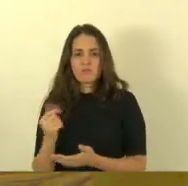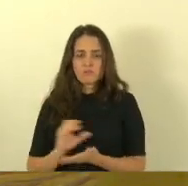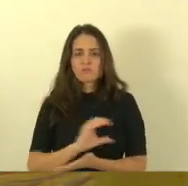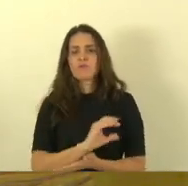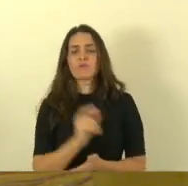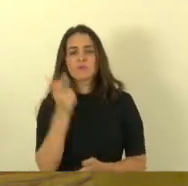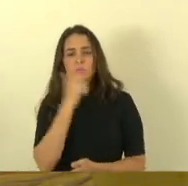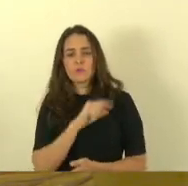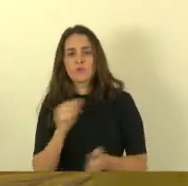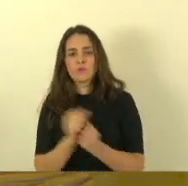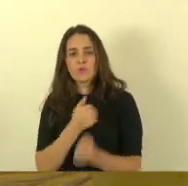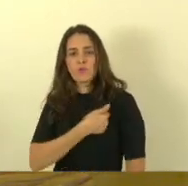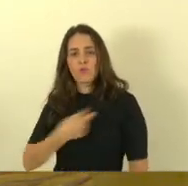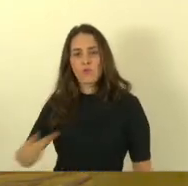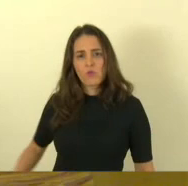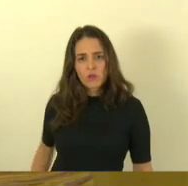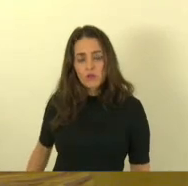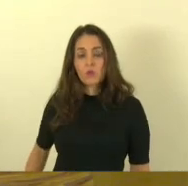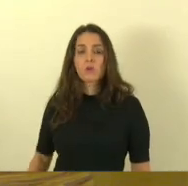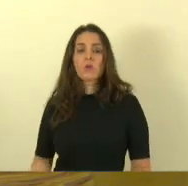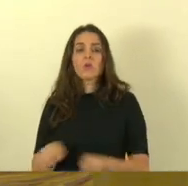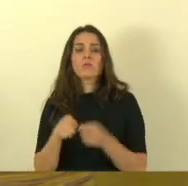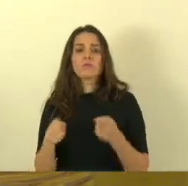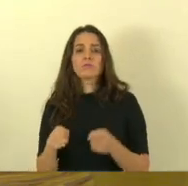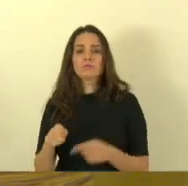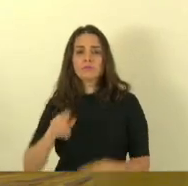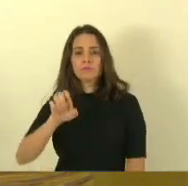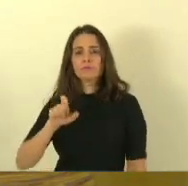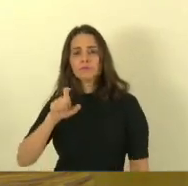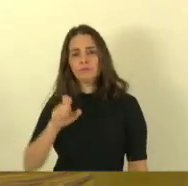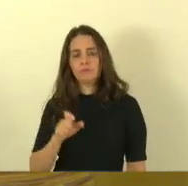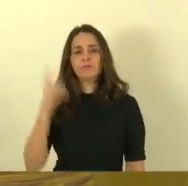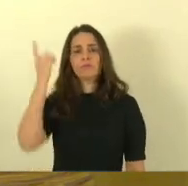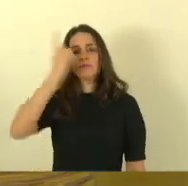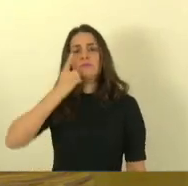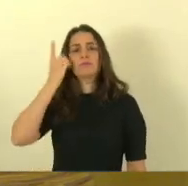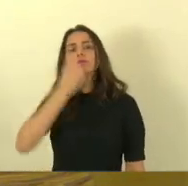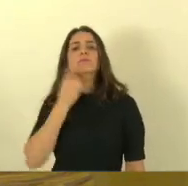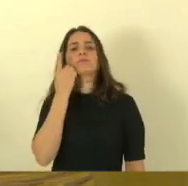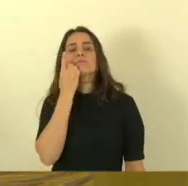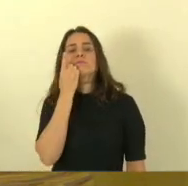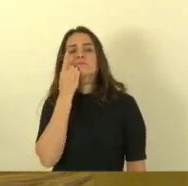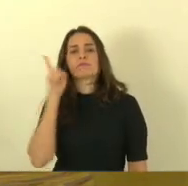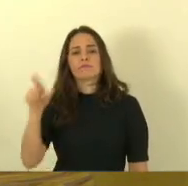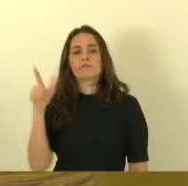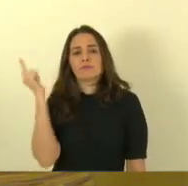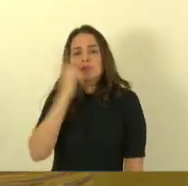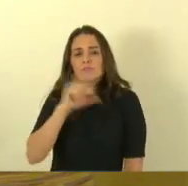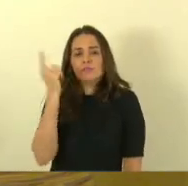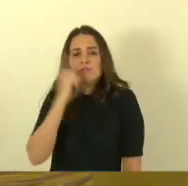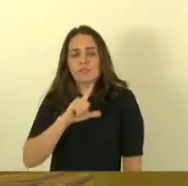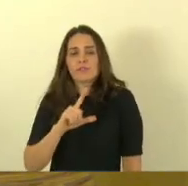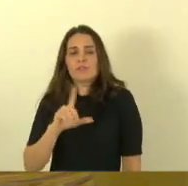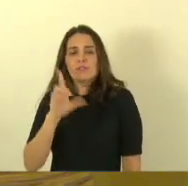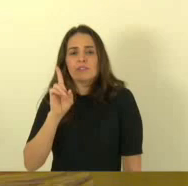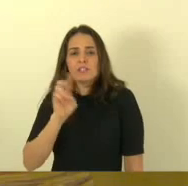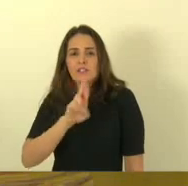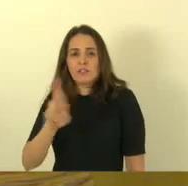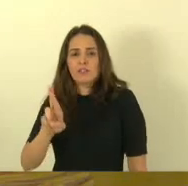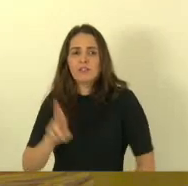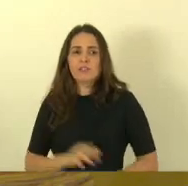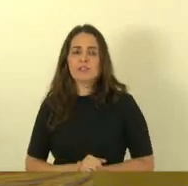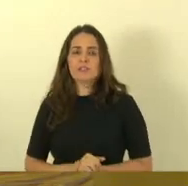o ex-deputado Freitas que vem fazendo um brilhante trabalho no DR, conseguimos que seja feita uma ciclovia,